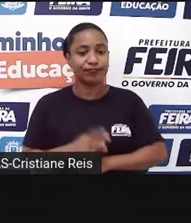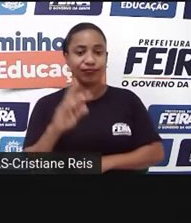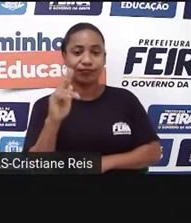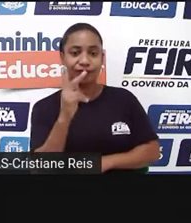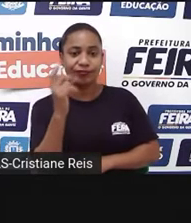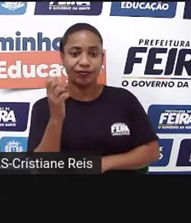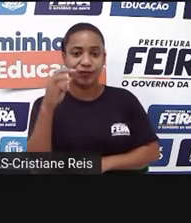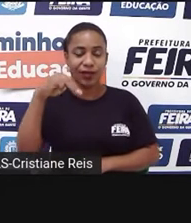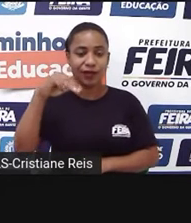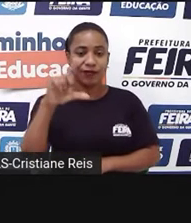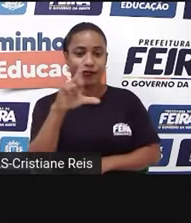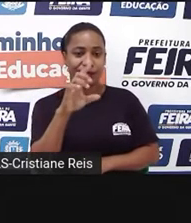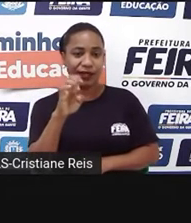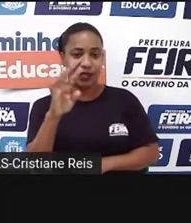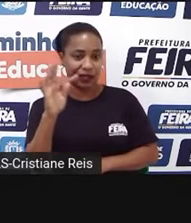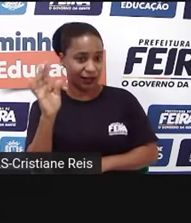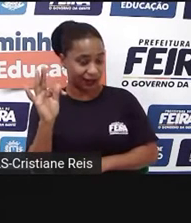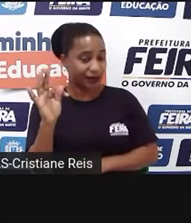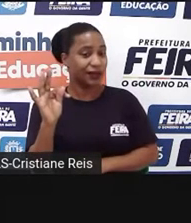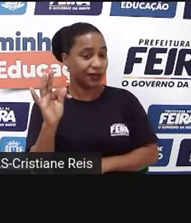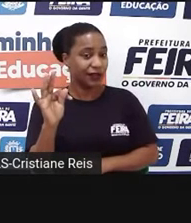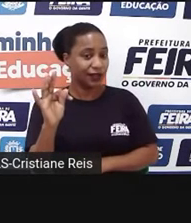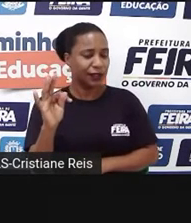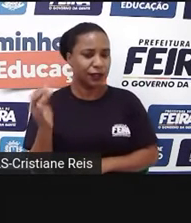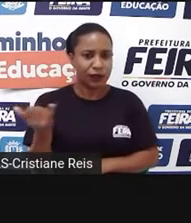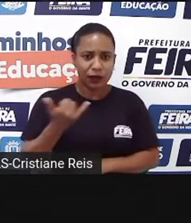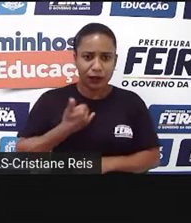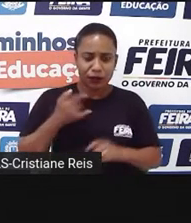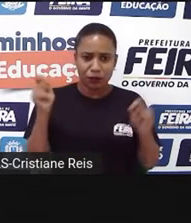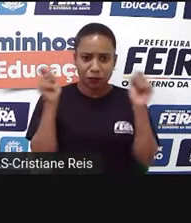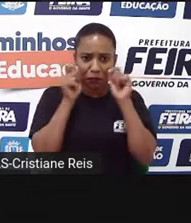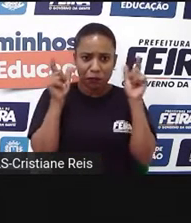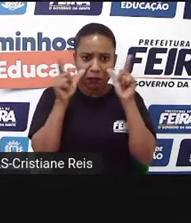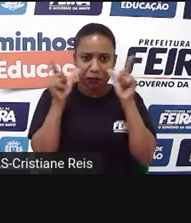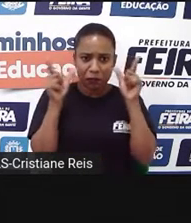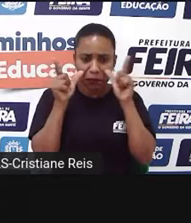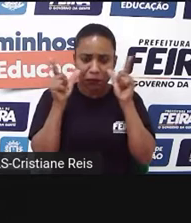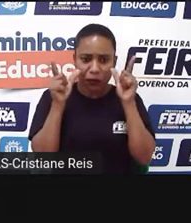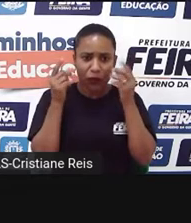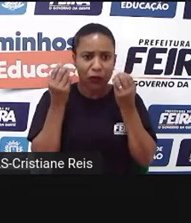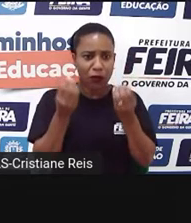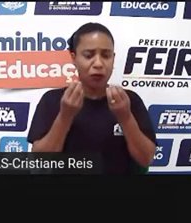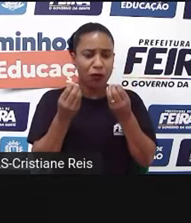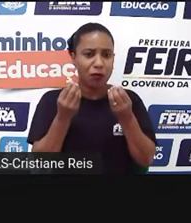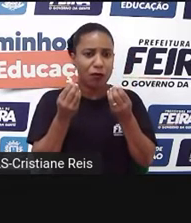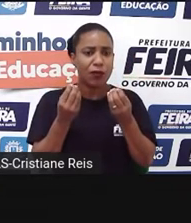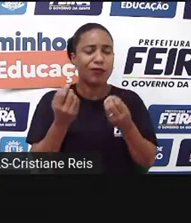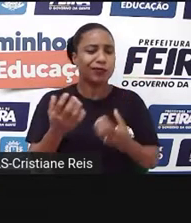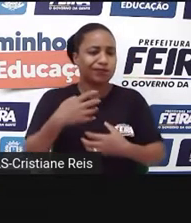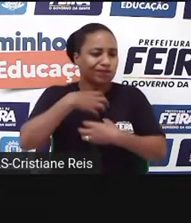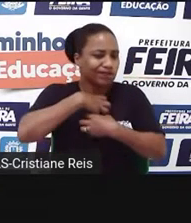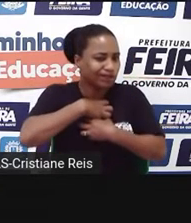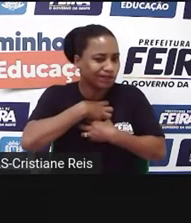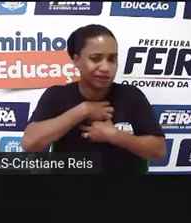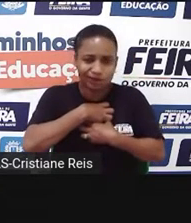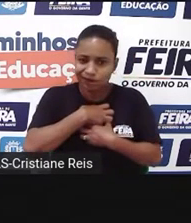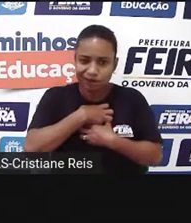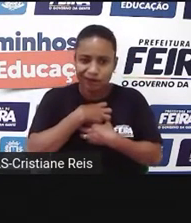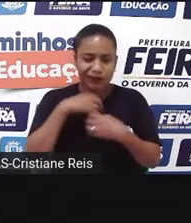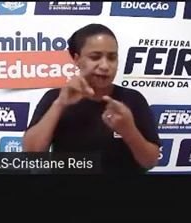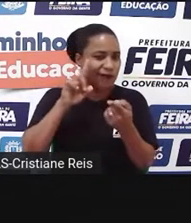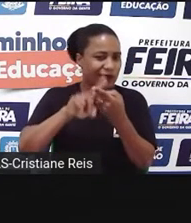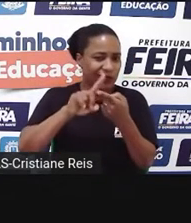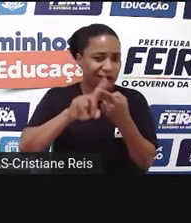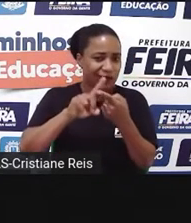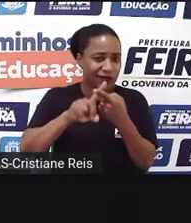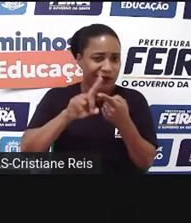espécie de crise. Porque, devido aos seus princípios morais, os seus valores, ele não concorda muito com a vingança.